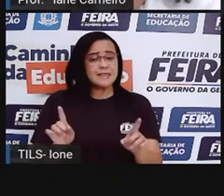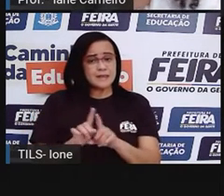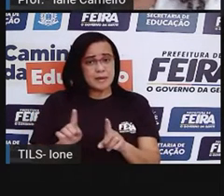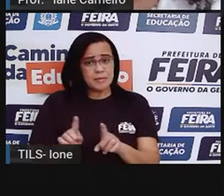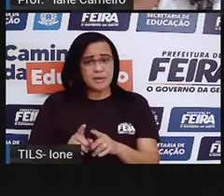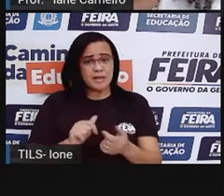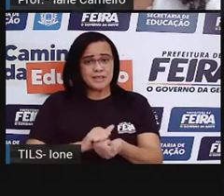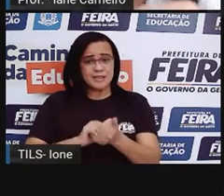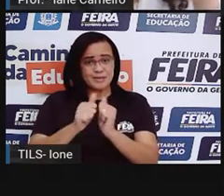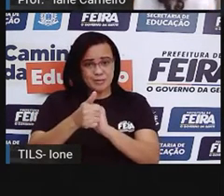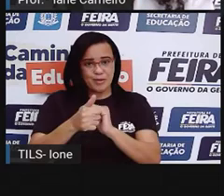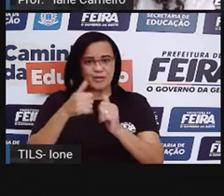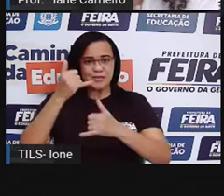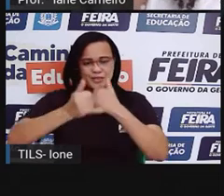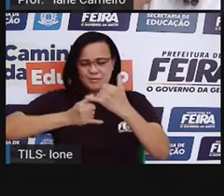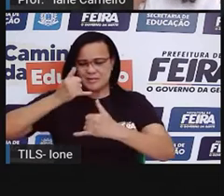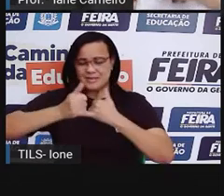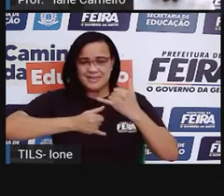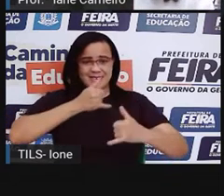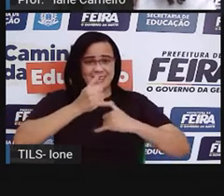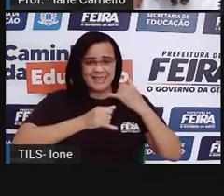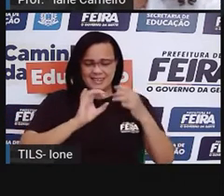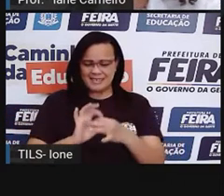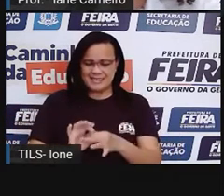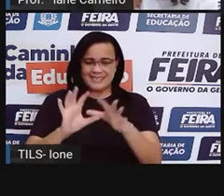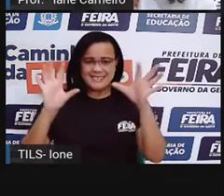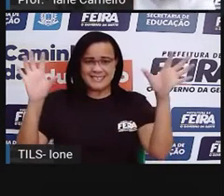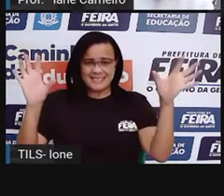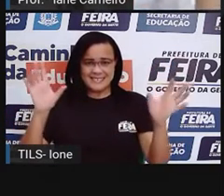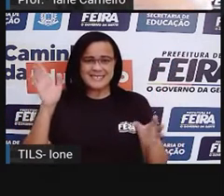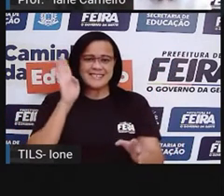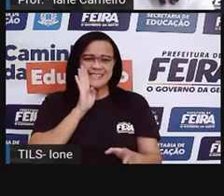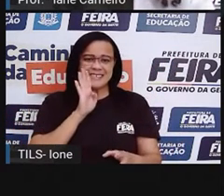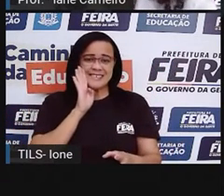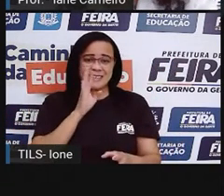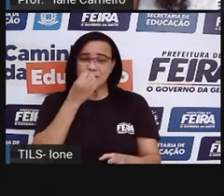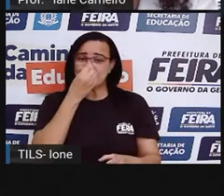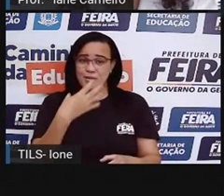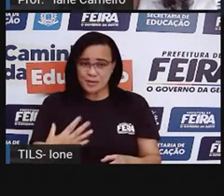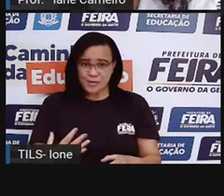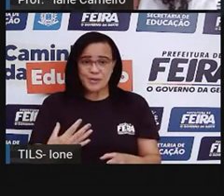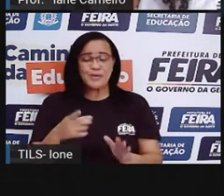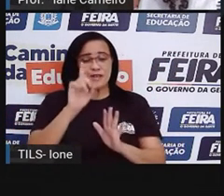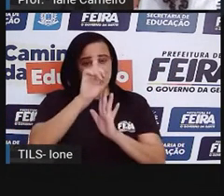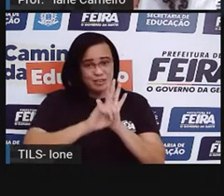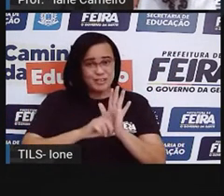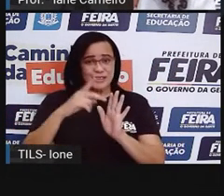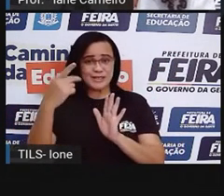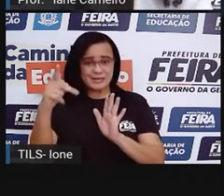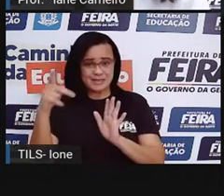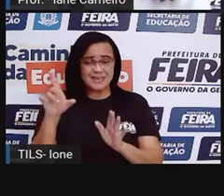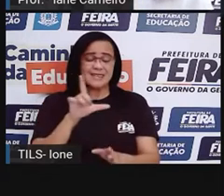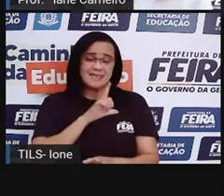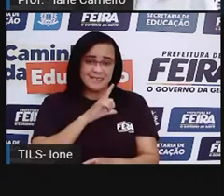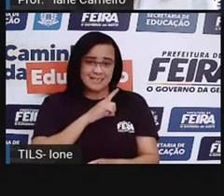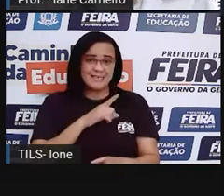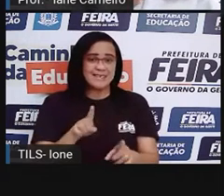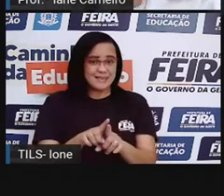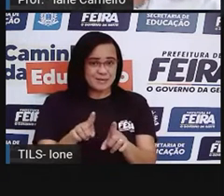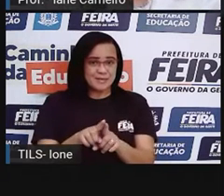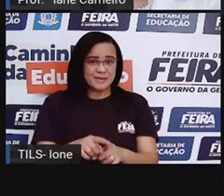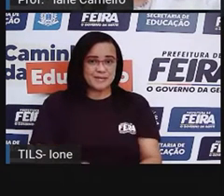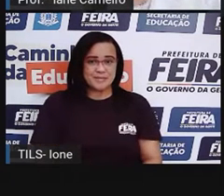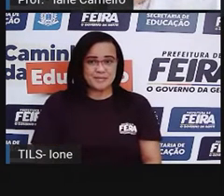Assim como eu falei, é lazer de brincar livremente, praticar o esporte que ela queira, também é um direito da criança. Tá certo?